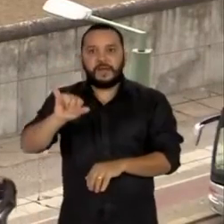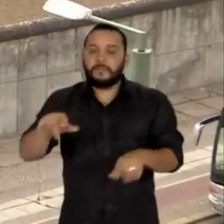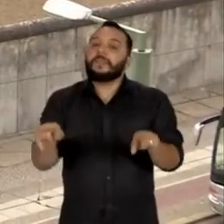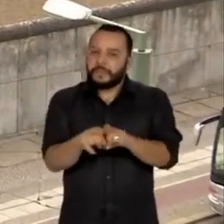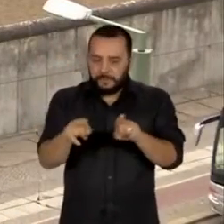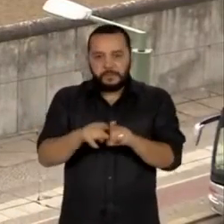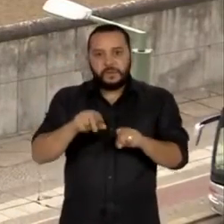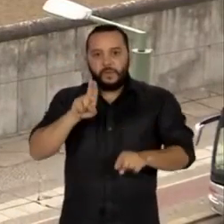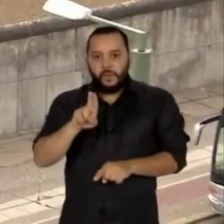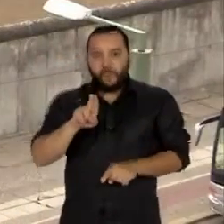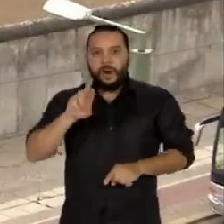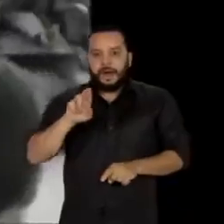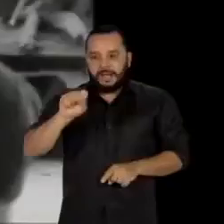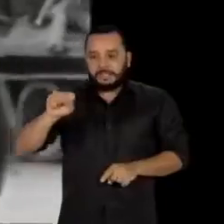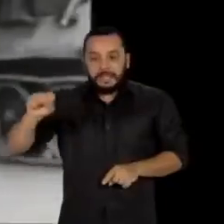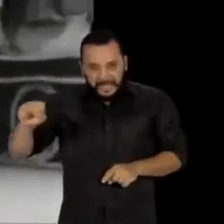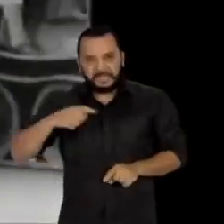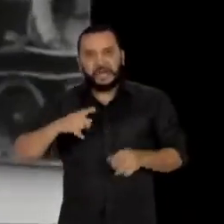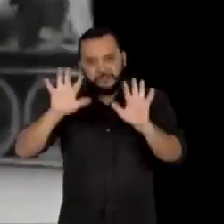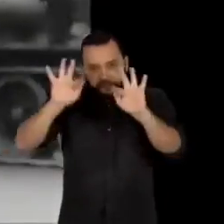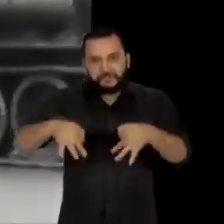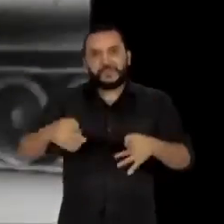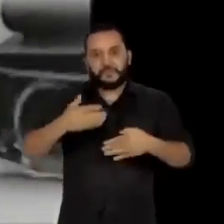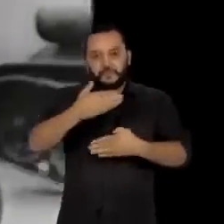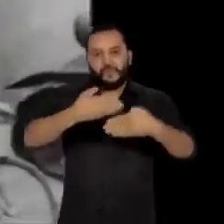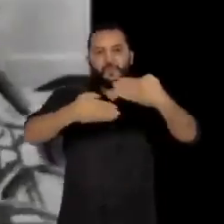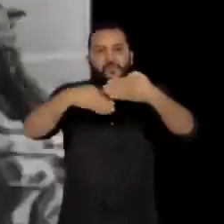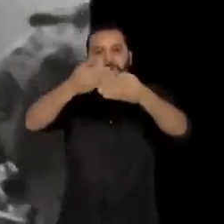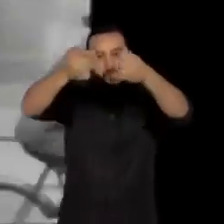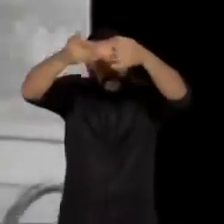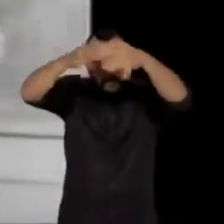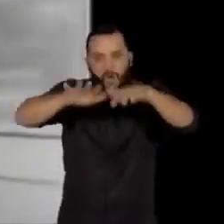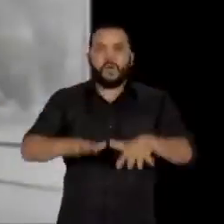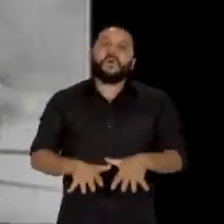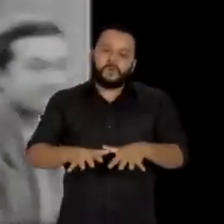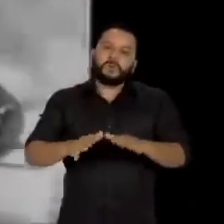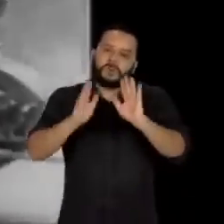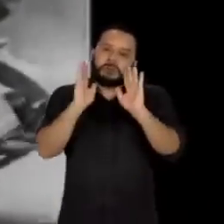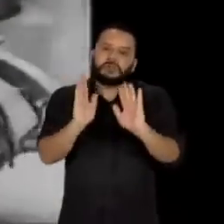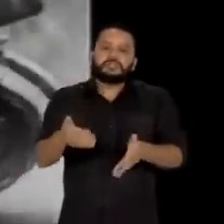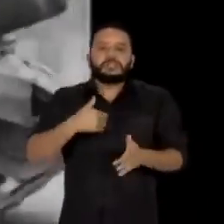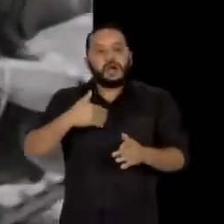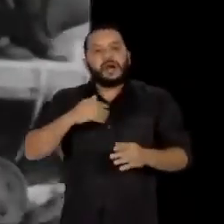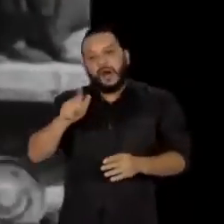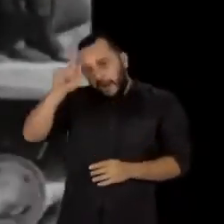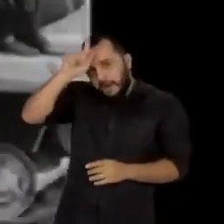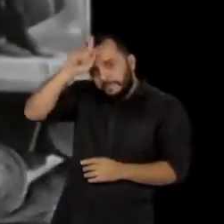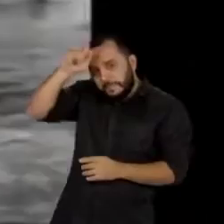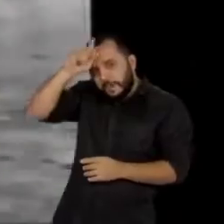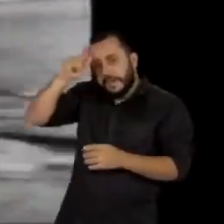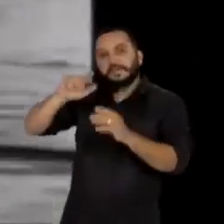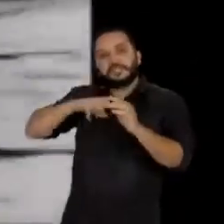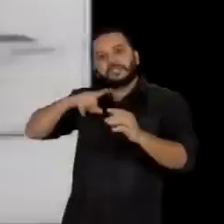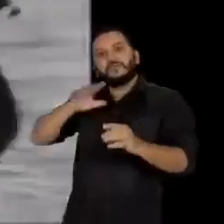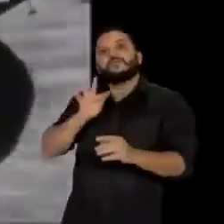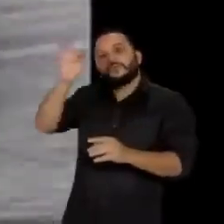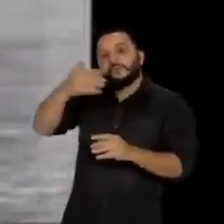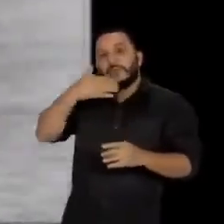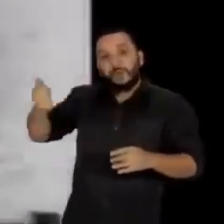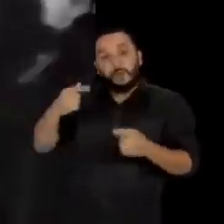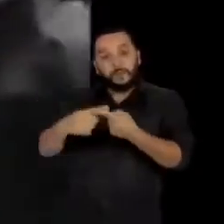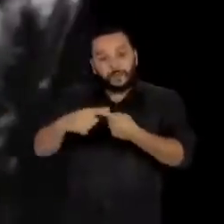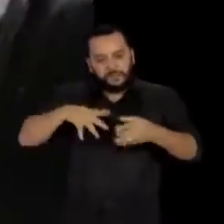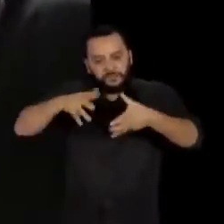União Soviética e da chamada Cortina de Ferro, o muro perdeu o sentido e ditou um novo destino para a Alemanha, dividida desde o fim da Segunda Guerra